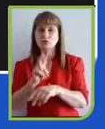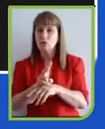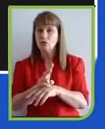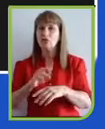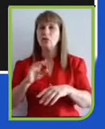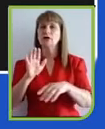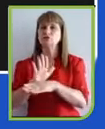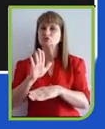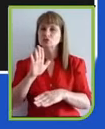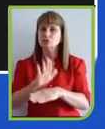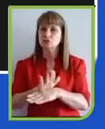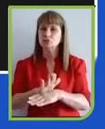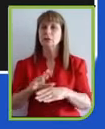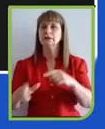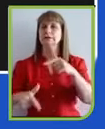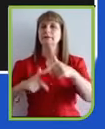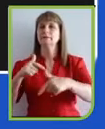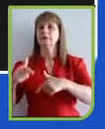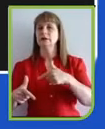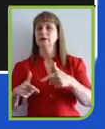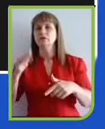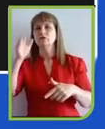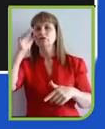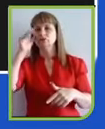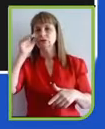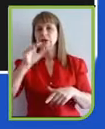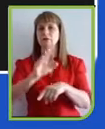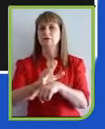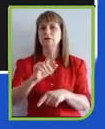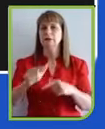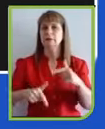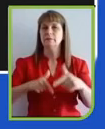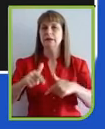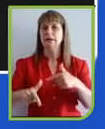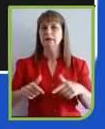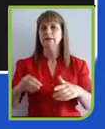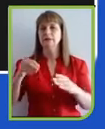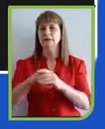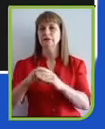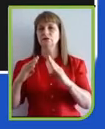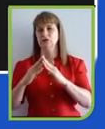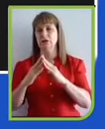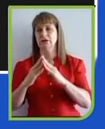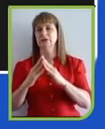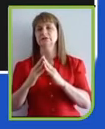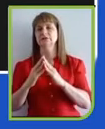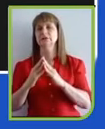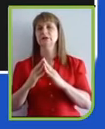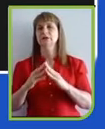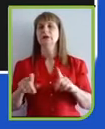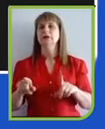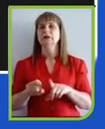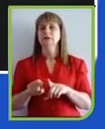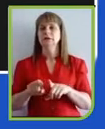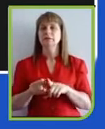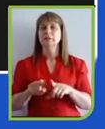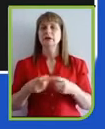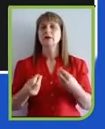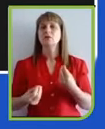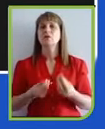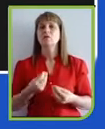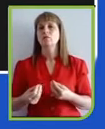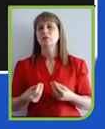melhor em casa. A gente vai observar, cada vez mais, uma convivência que nem sempre será tão